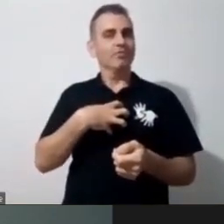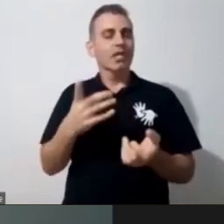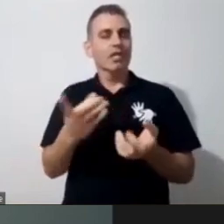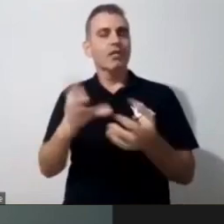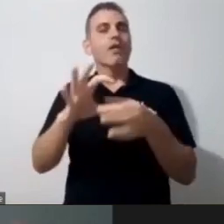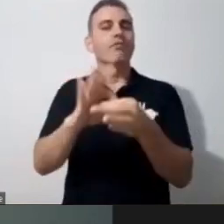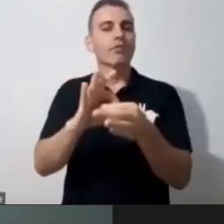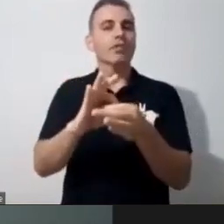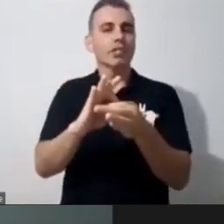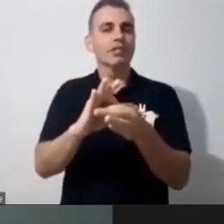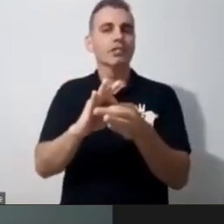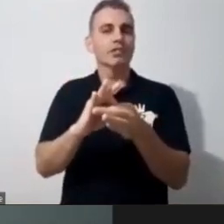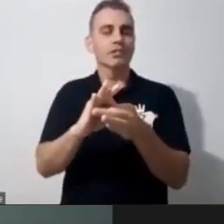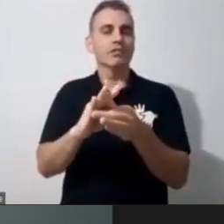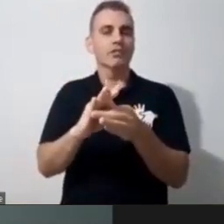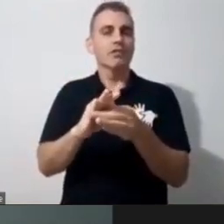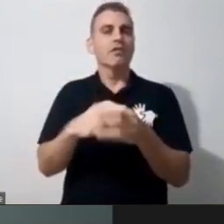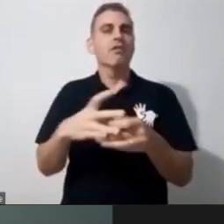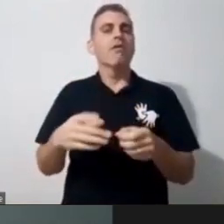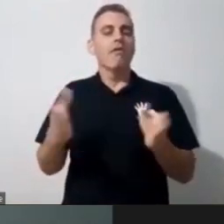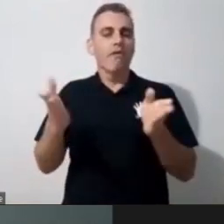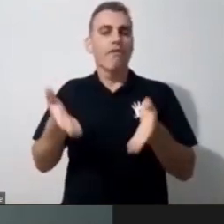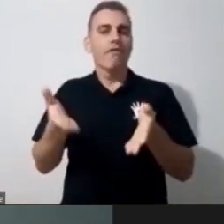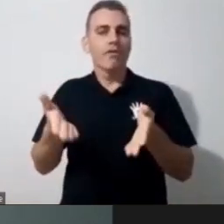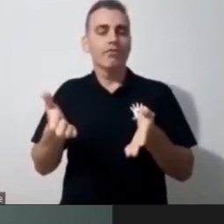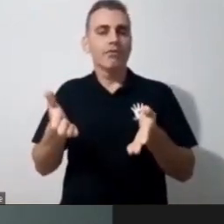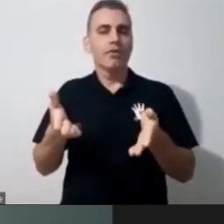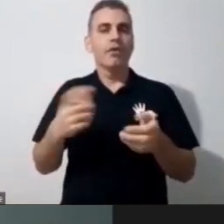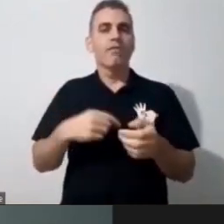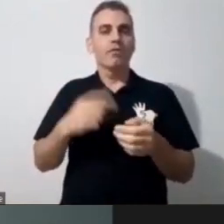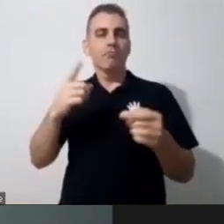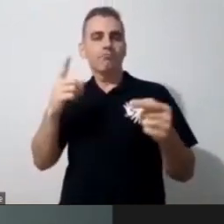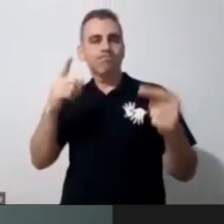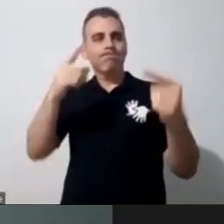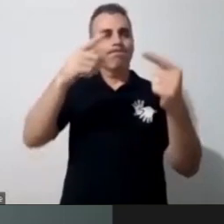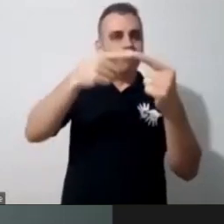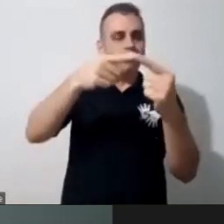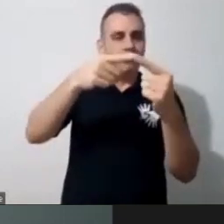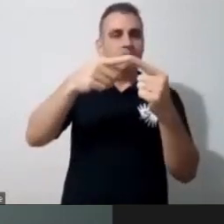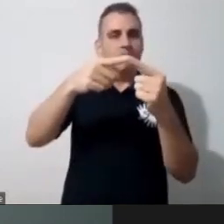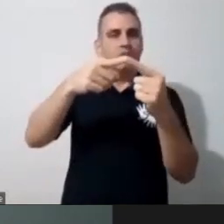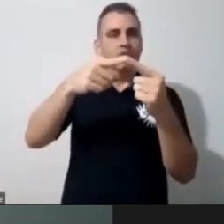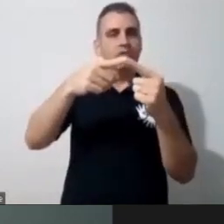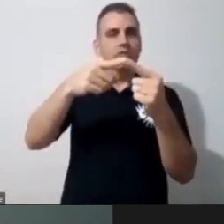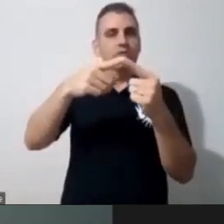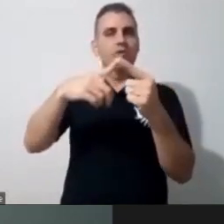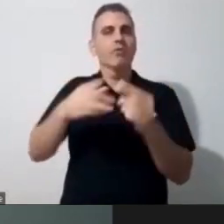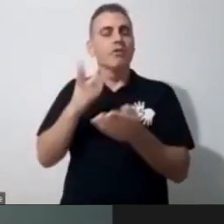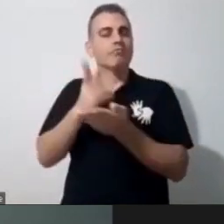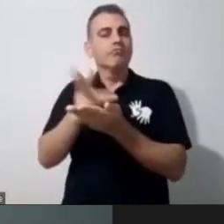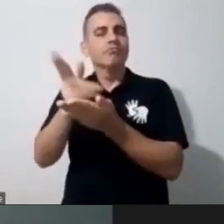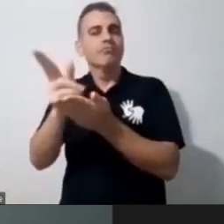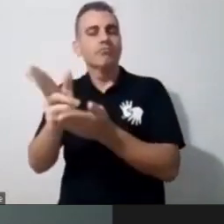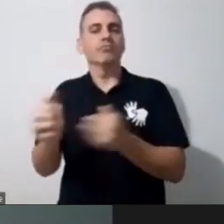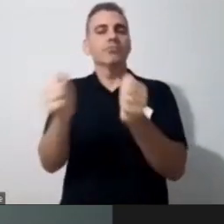mais do que hoje, do que o aponte pra essa escola, pra essa família andar junto, né. A gente não sabe até quanto tempo a gente